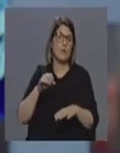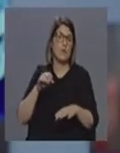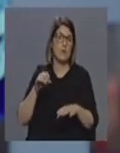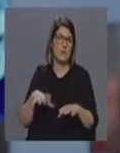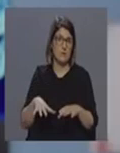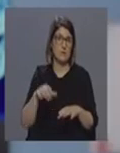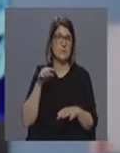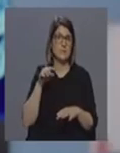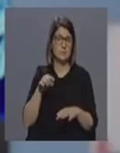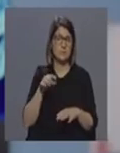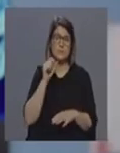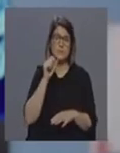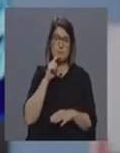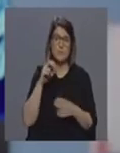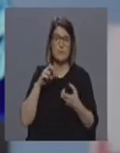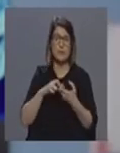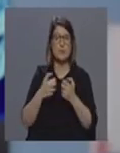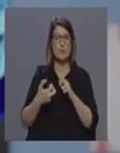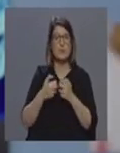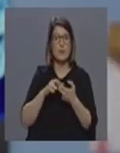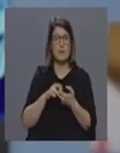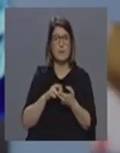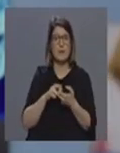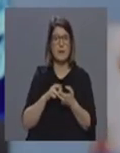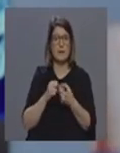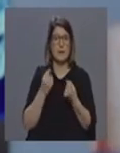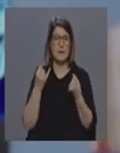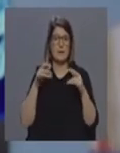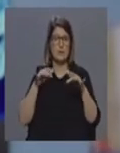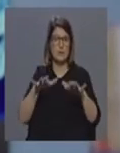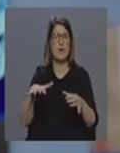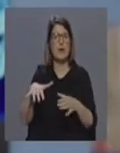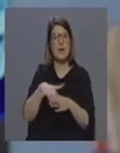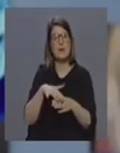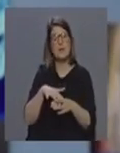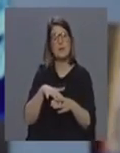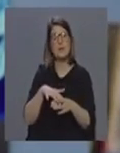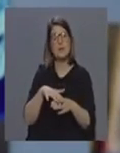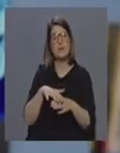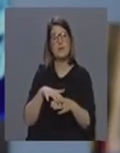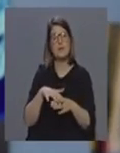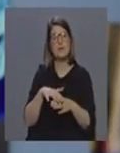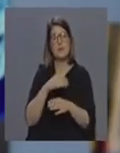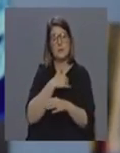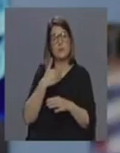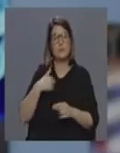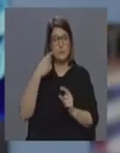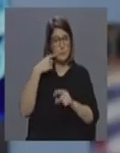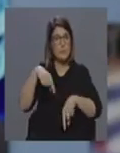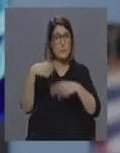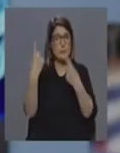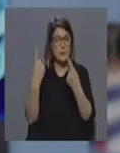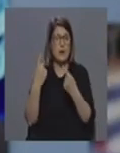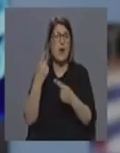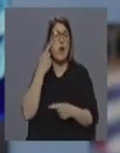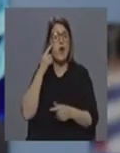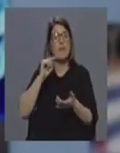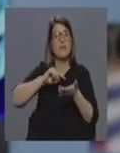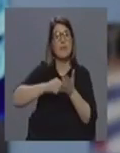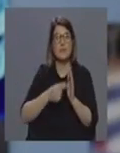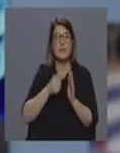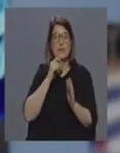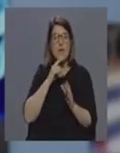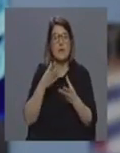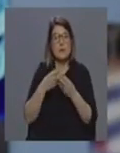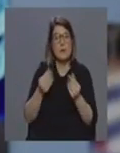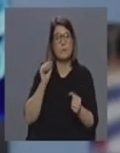tanto a um possível problema infeccioso ao nível da saúde pública e portanto nós tínhamos que também testar também a capacidade de resposta também